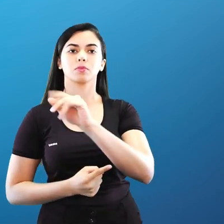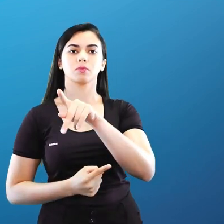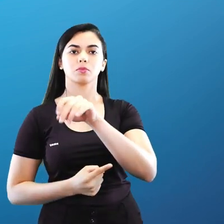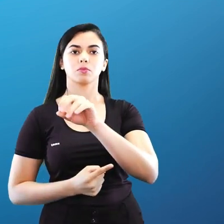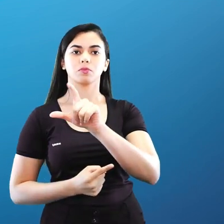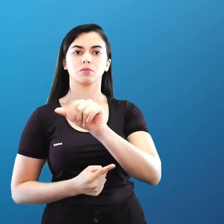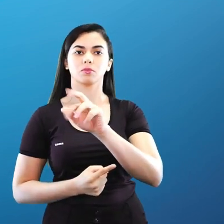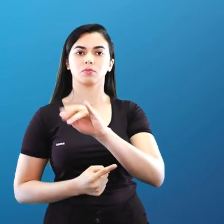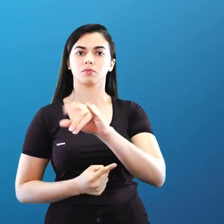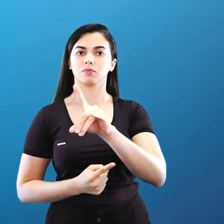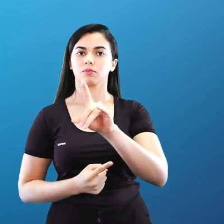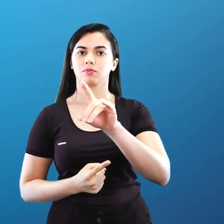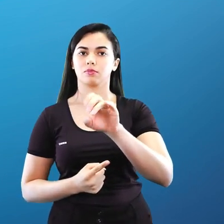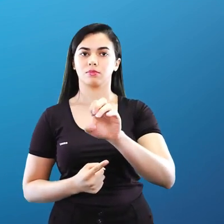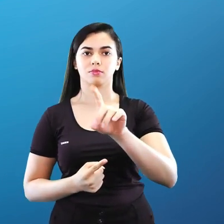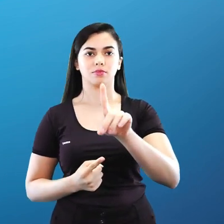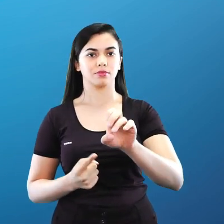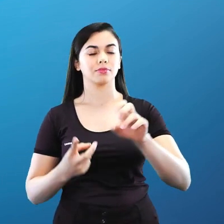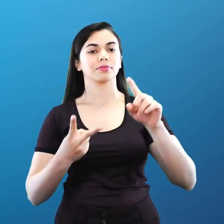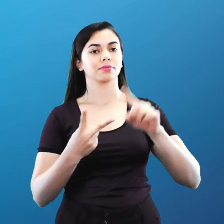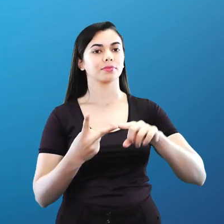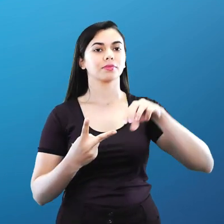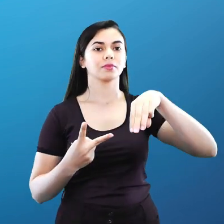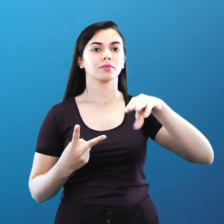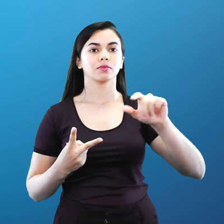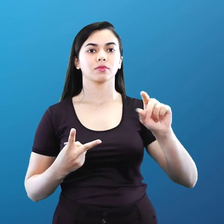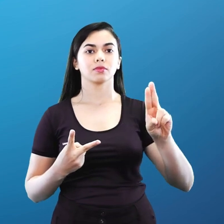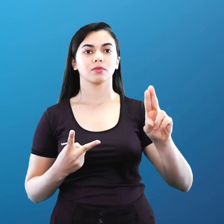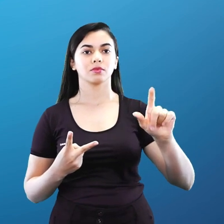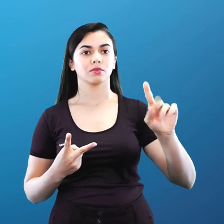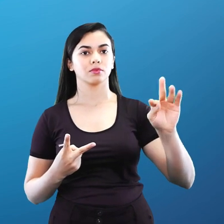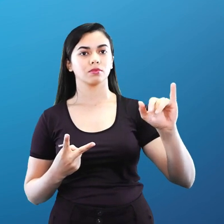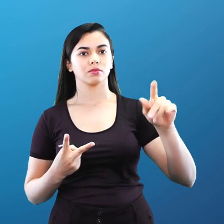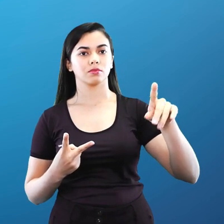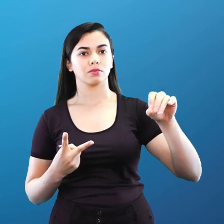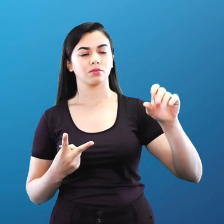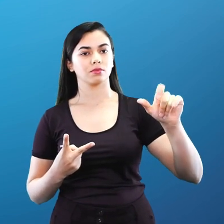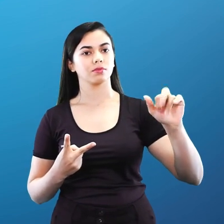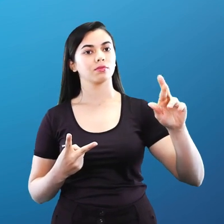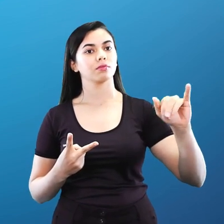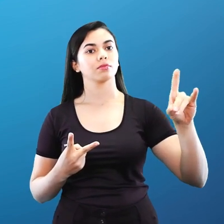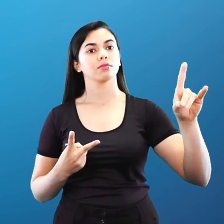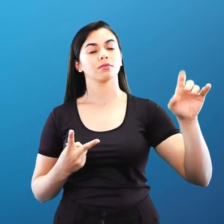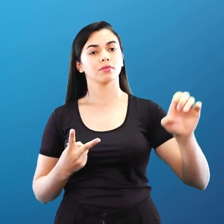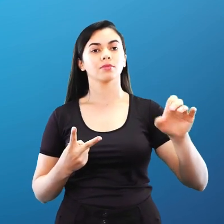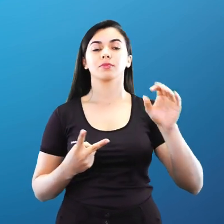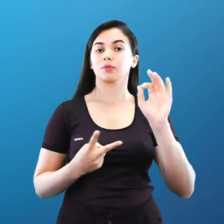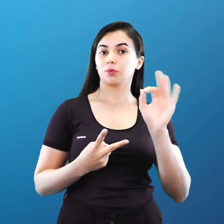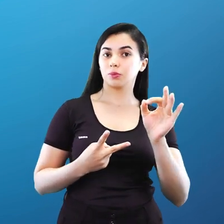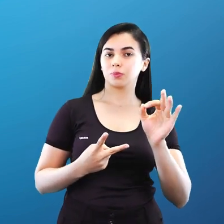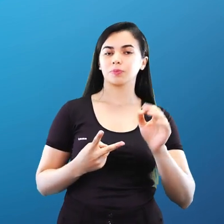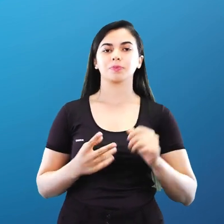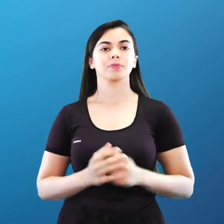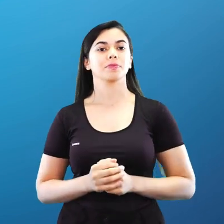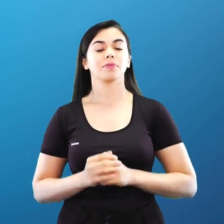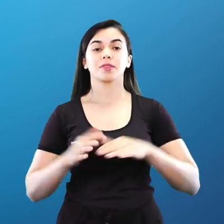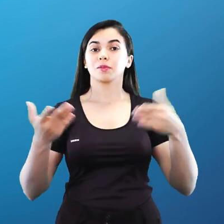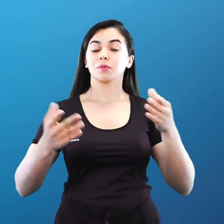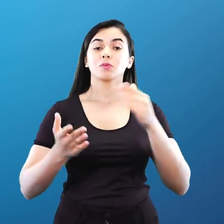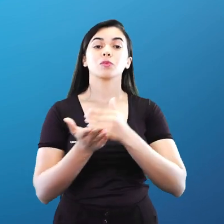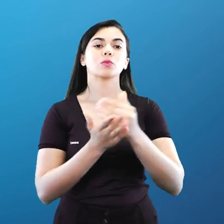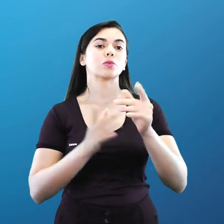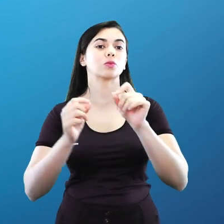e o que que é a multipolaridade, tranquilo? Então vamos lá, a gente começa com os nossos objetivos dessa aula,